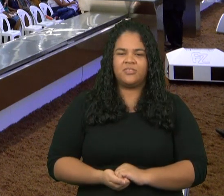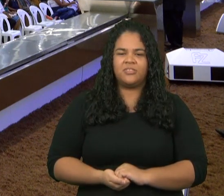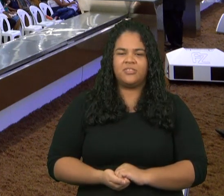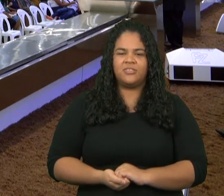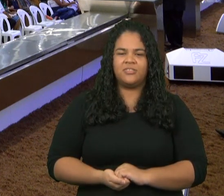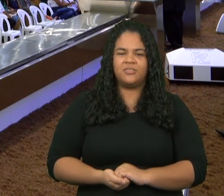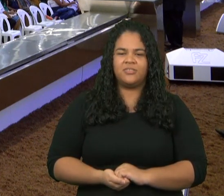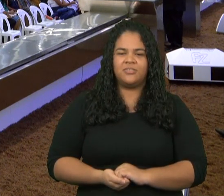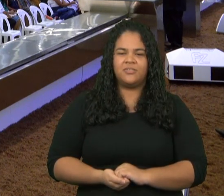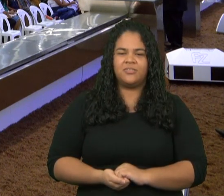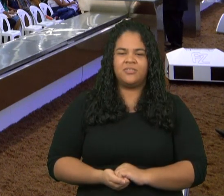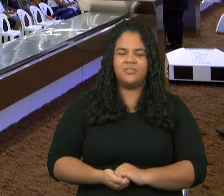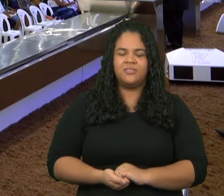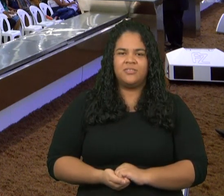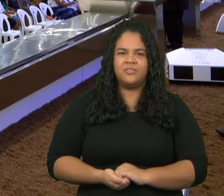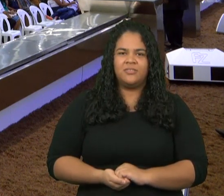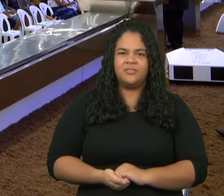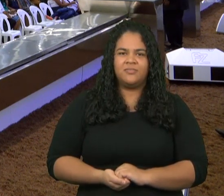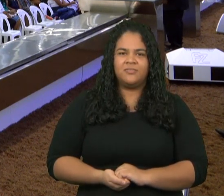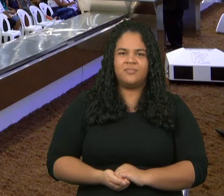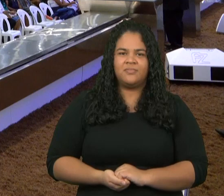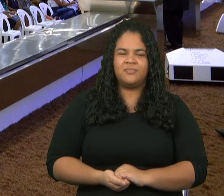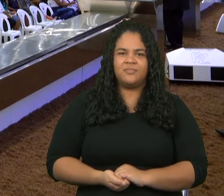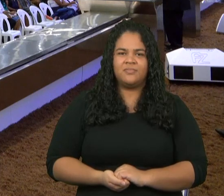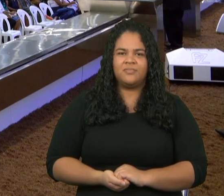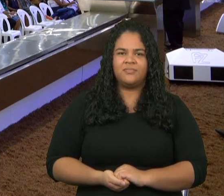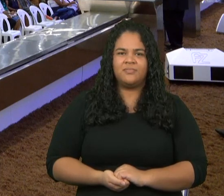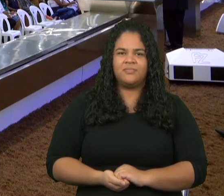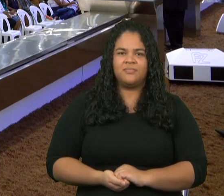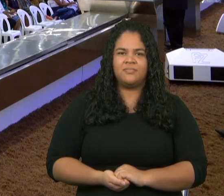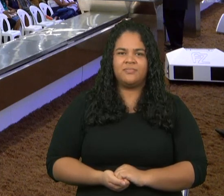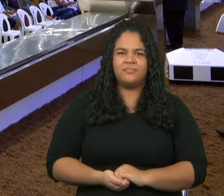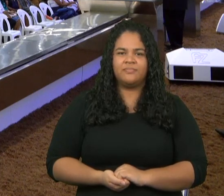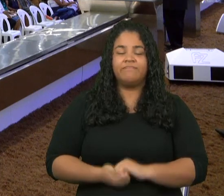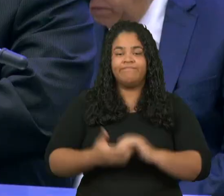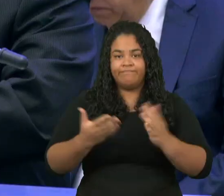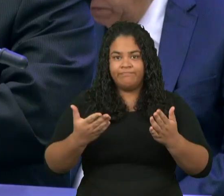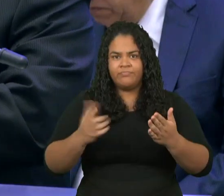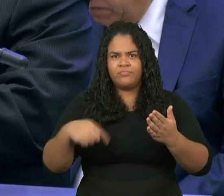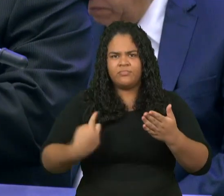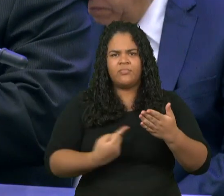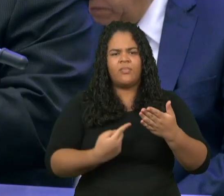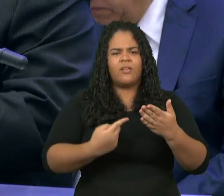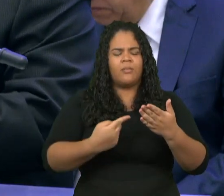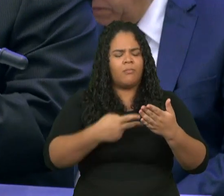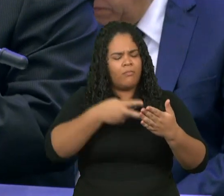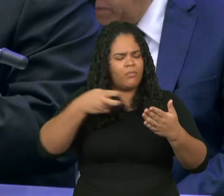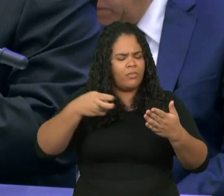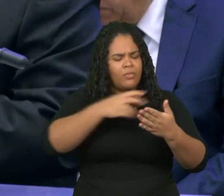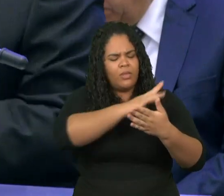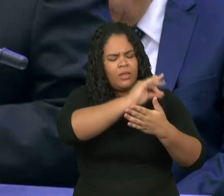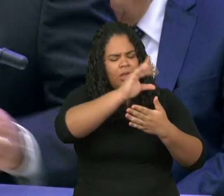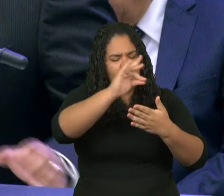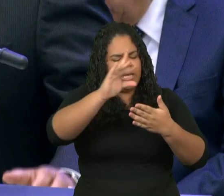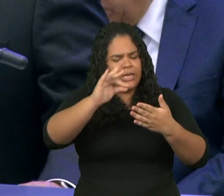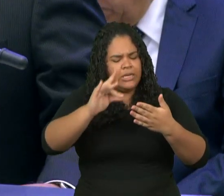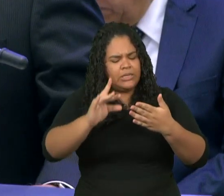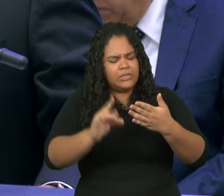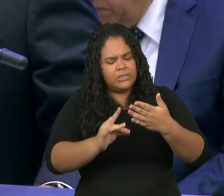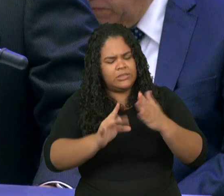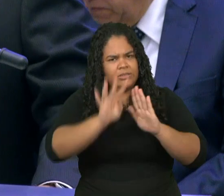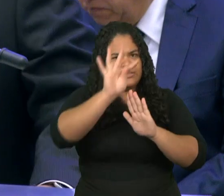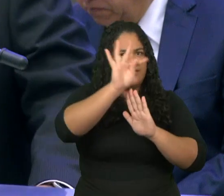sabemos que pelo texto que ela foi escrita aos crentes